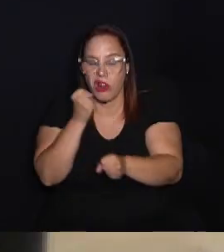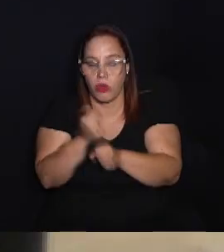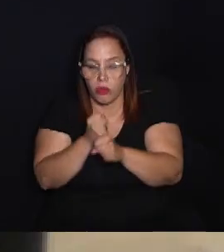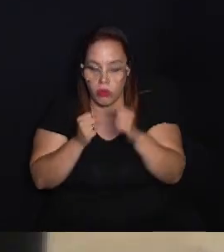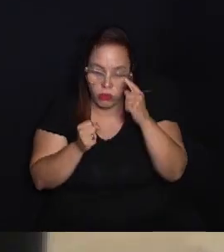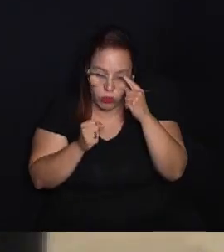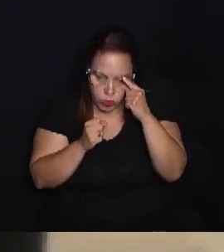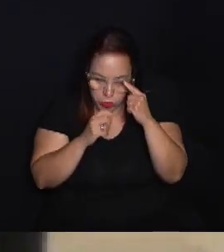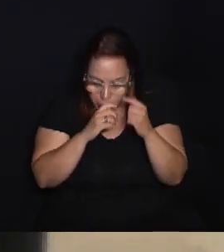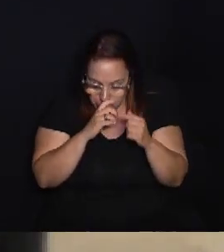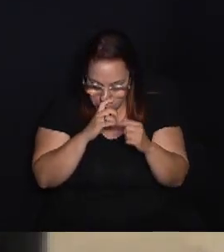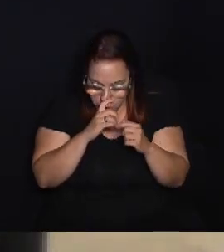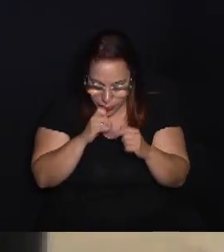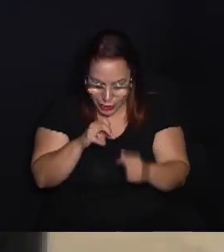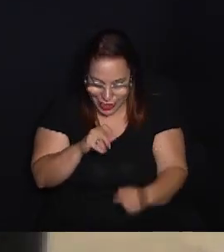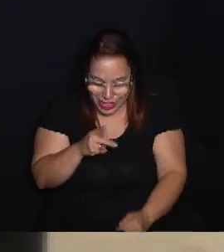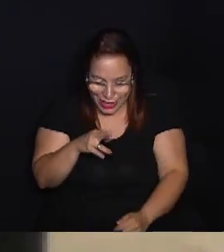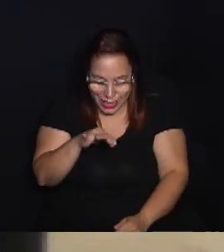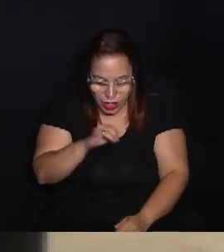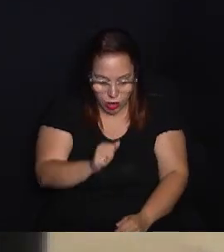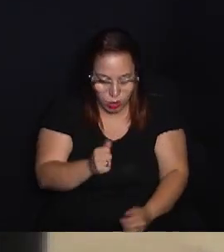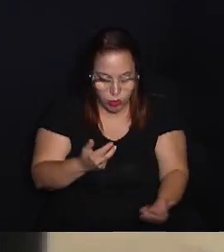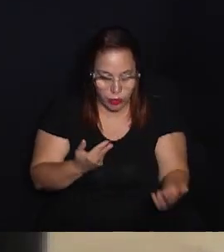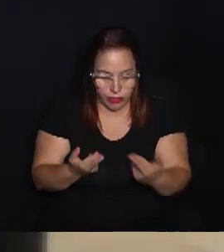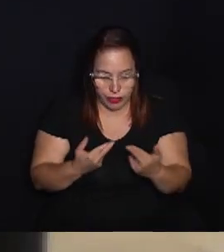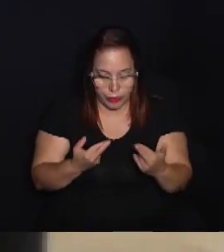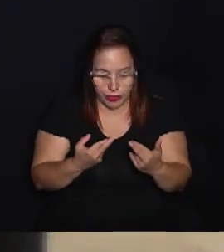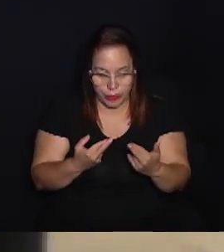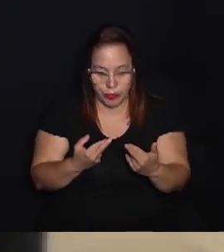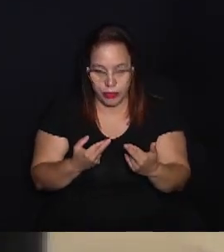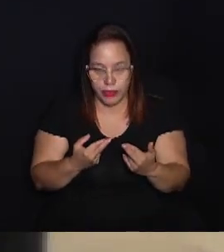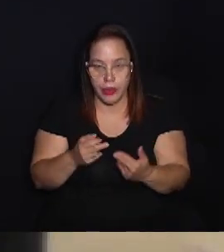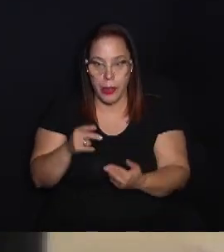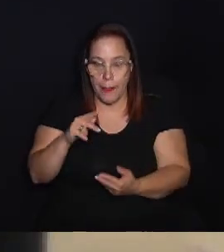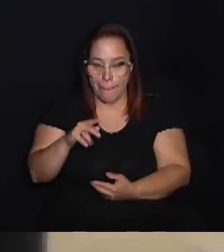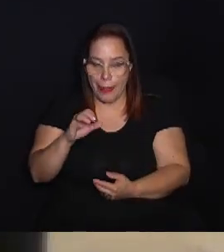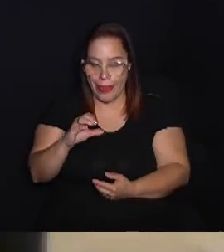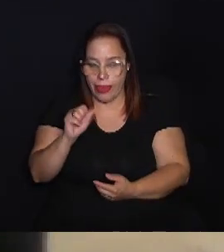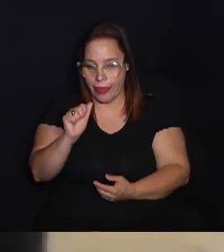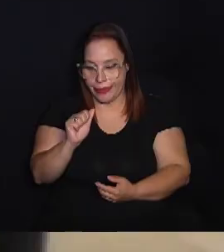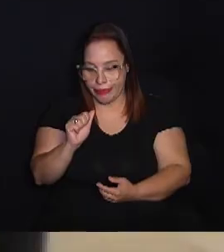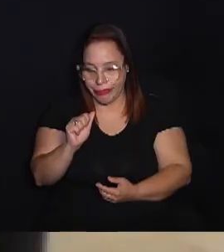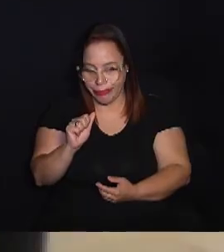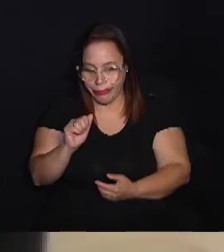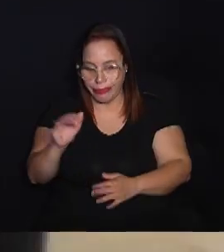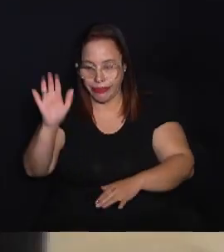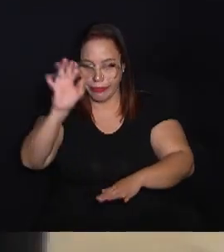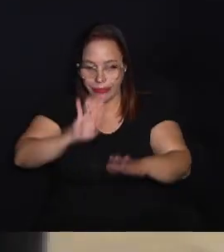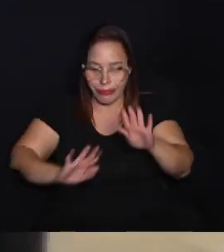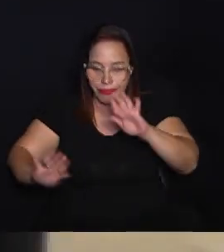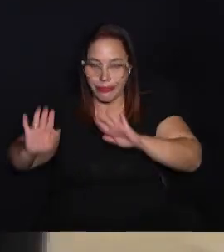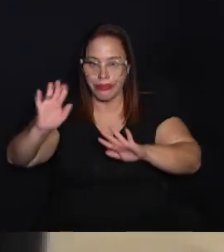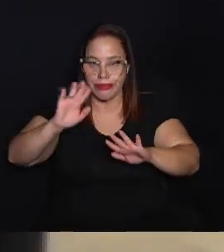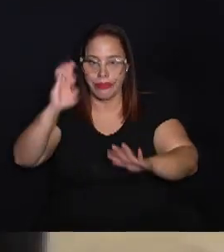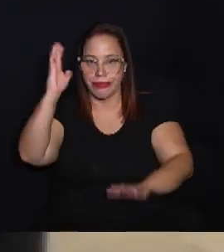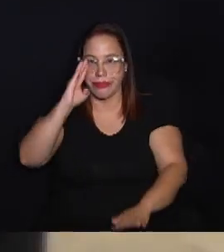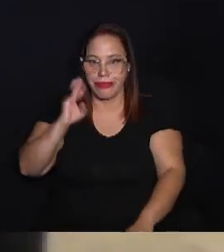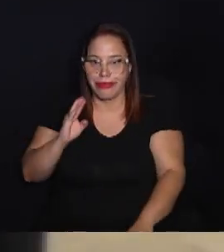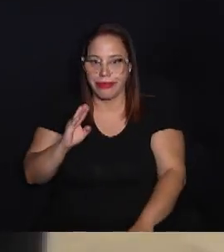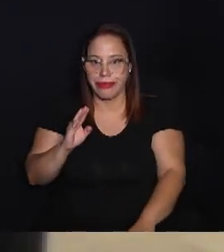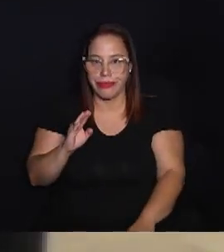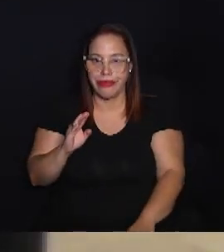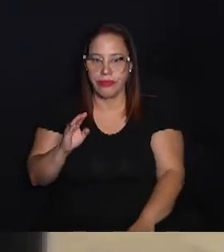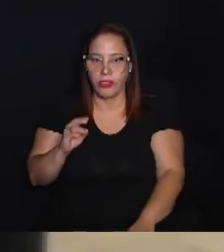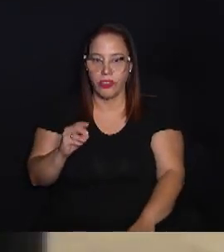anualmente, na parte hídrica, que era referente apenas um ajuste IPCA. Em algumas regiões do Brasil a gente já está tendo